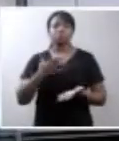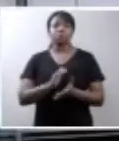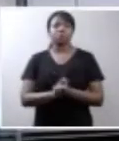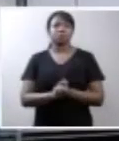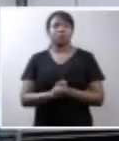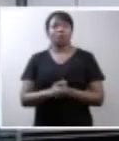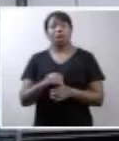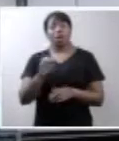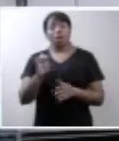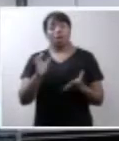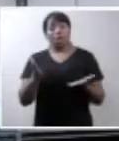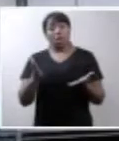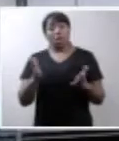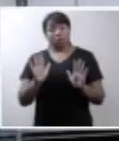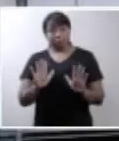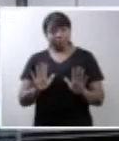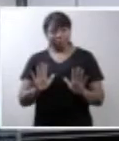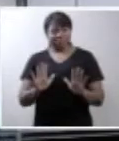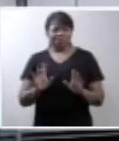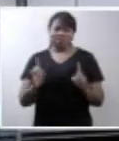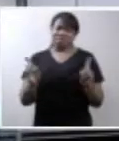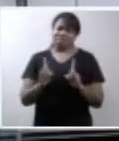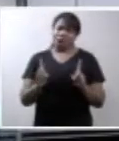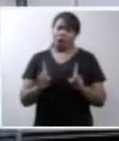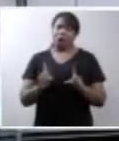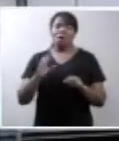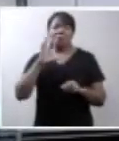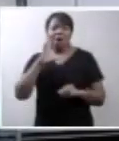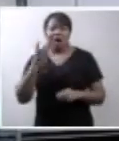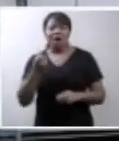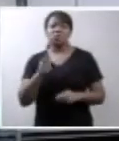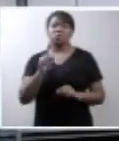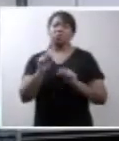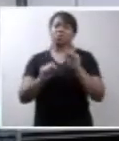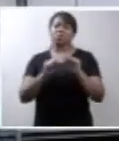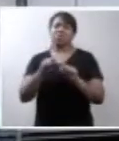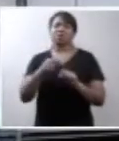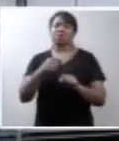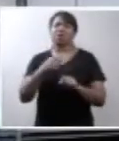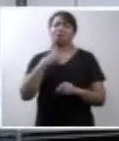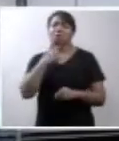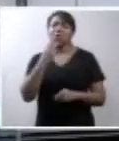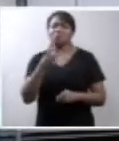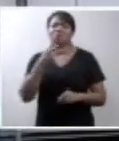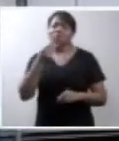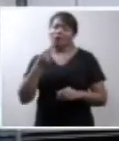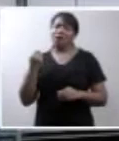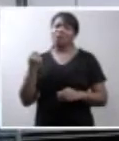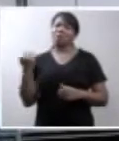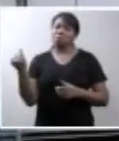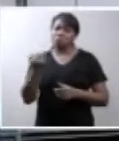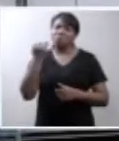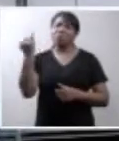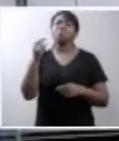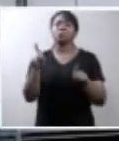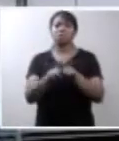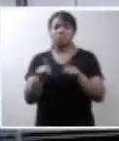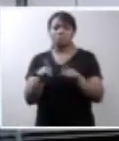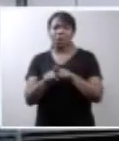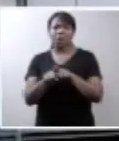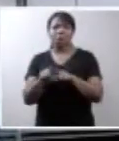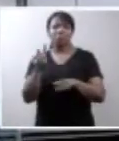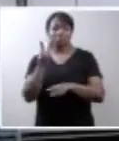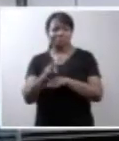Não, eu acho que essas vozes falam por si da importância, da defesa,